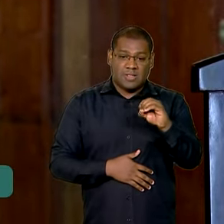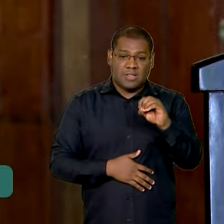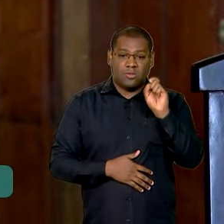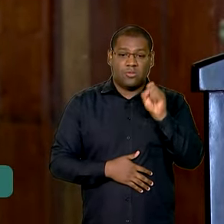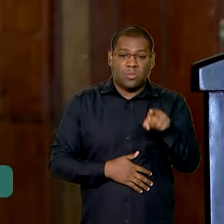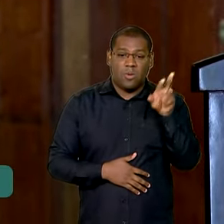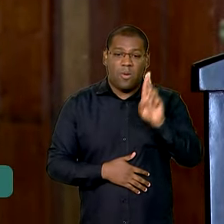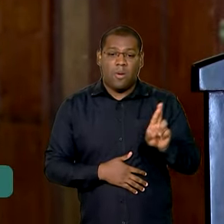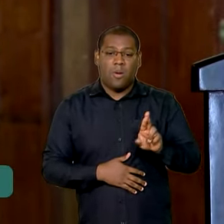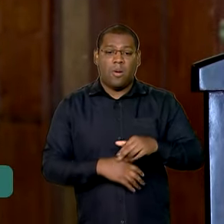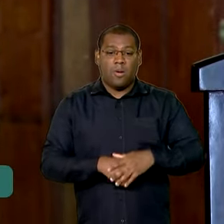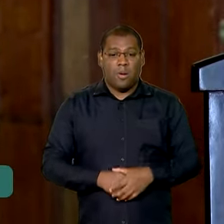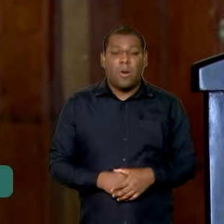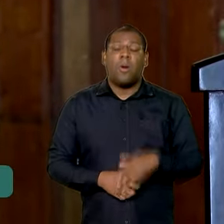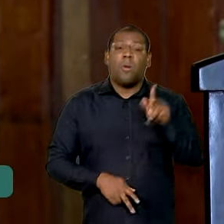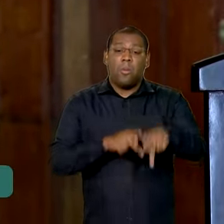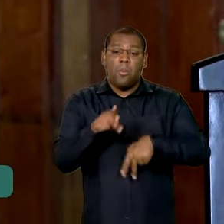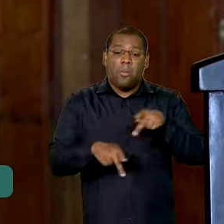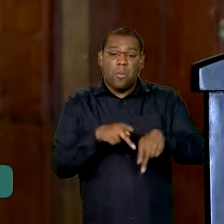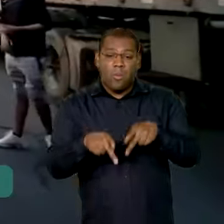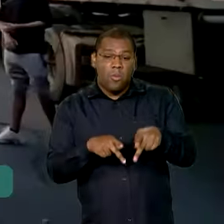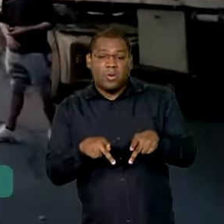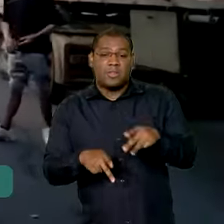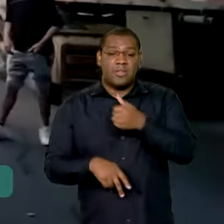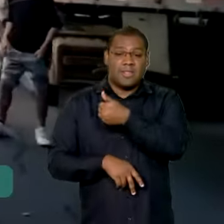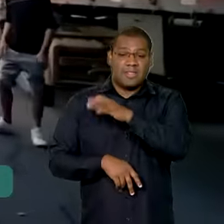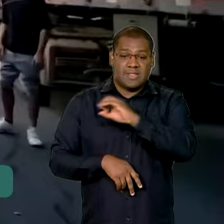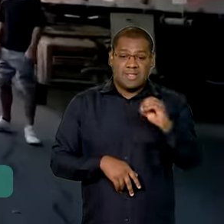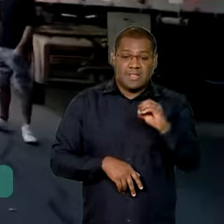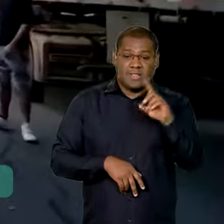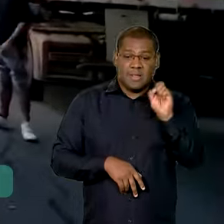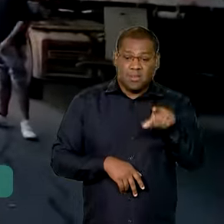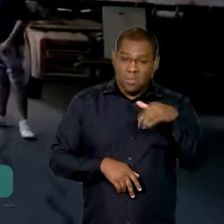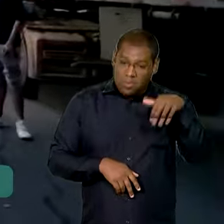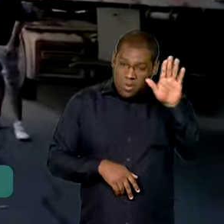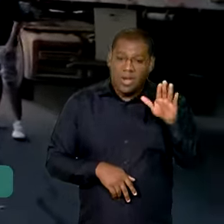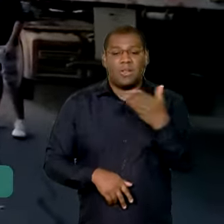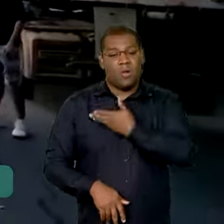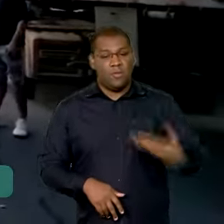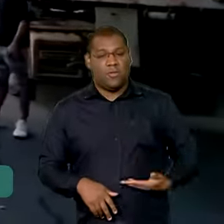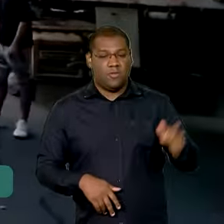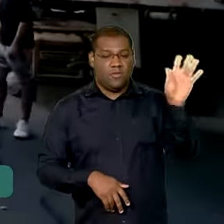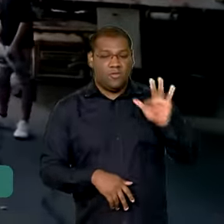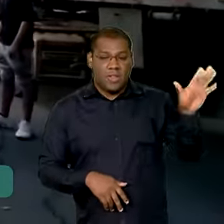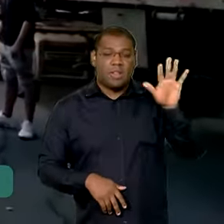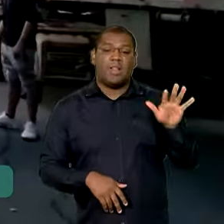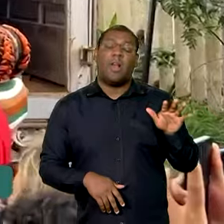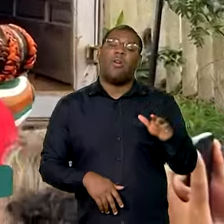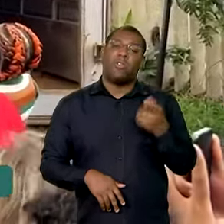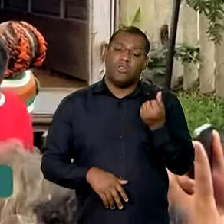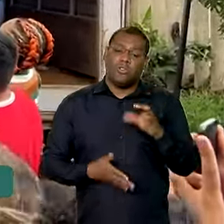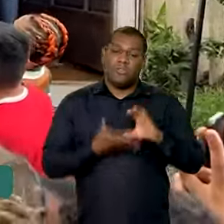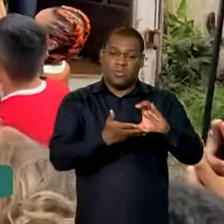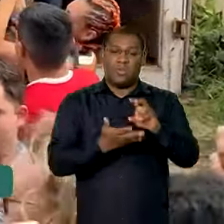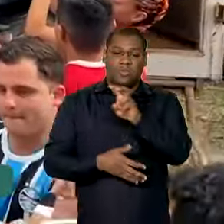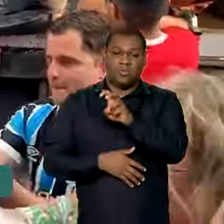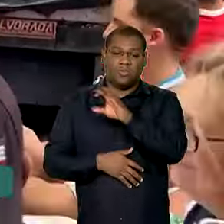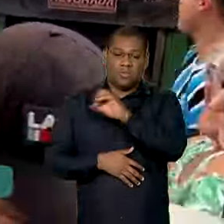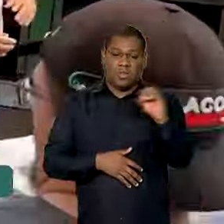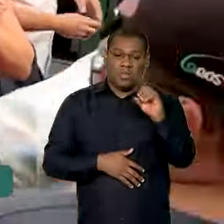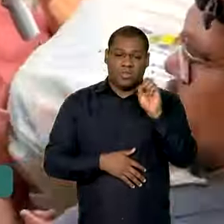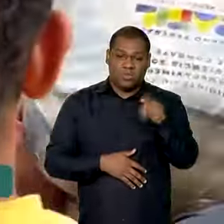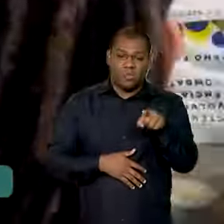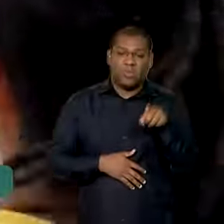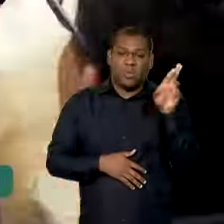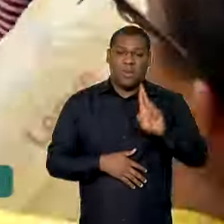500 mil reais. Com a chegada de 25 mil cestas básicas, a Companhia Nacional de Abastecimento,